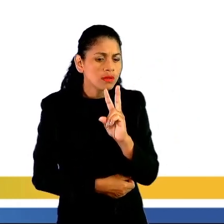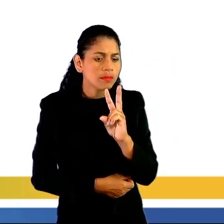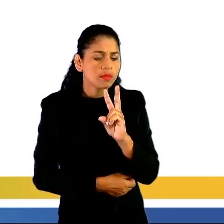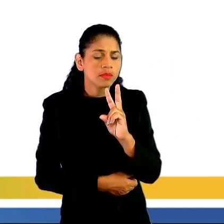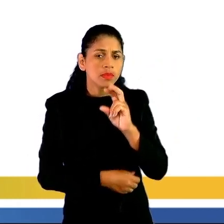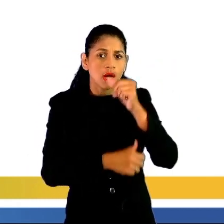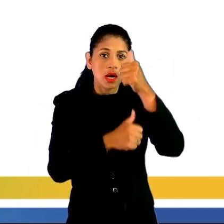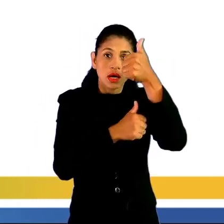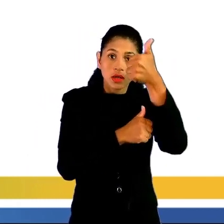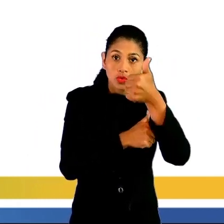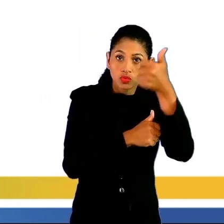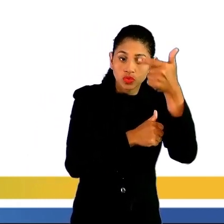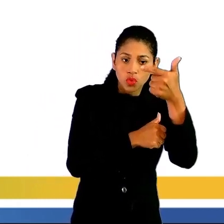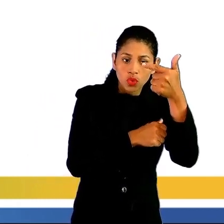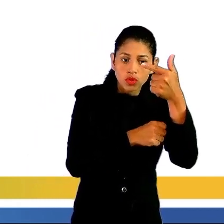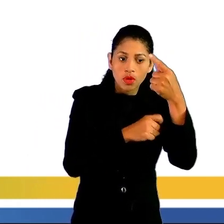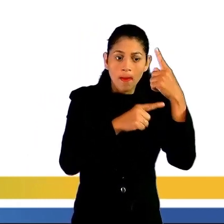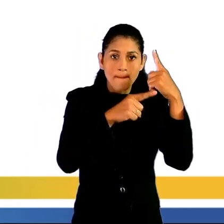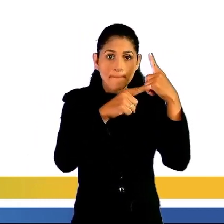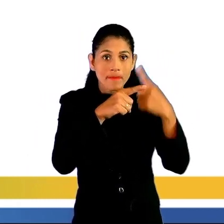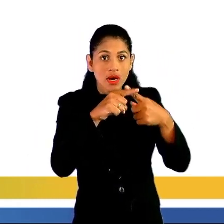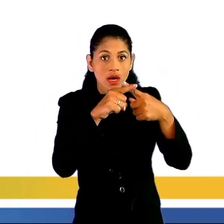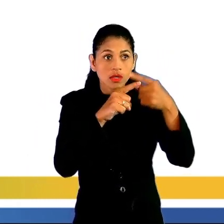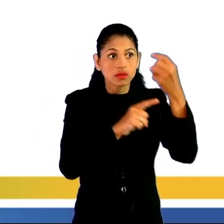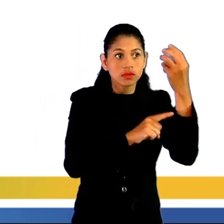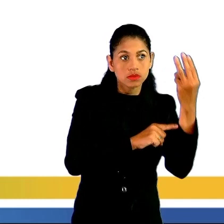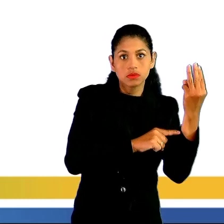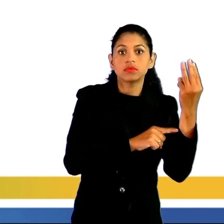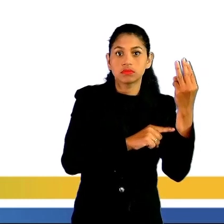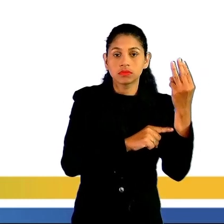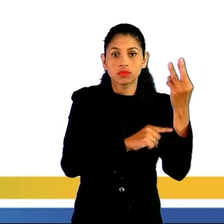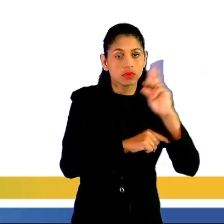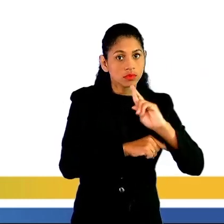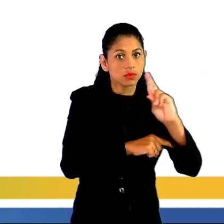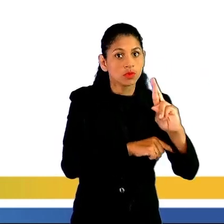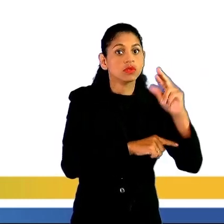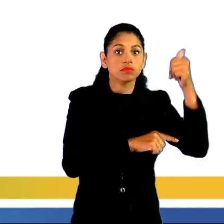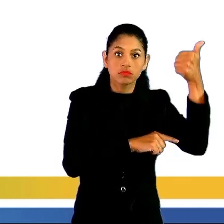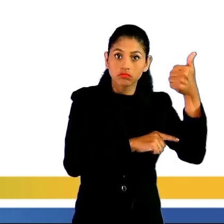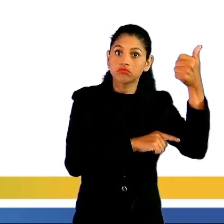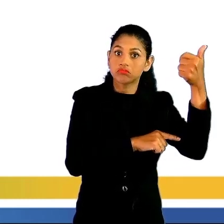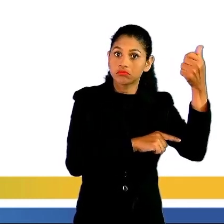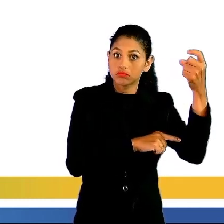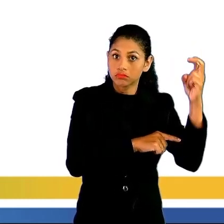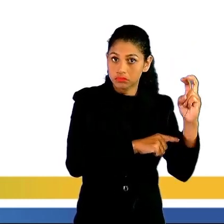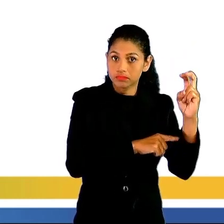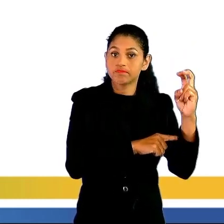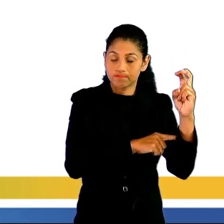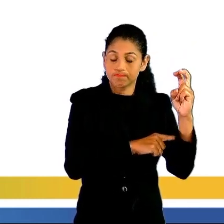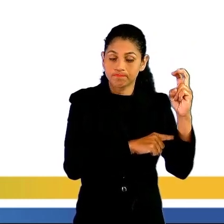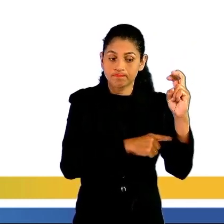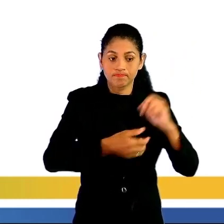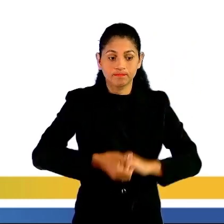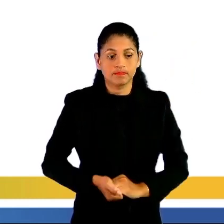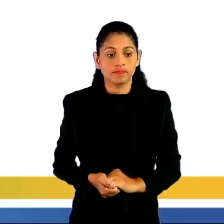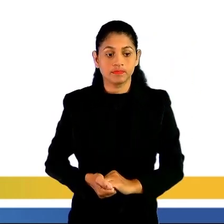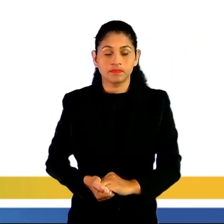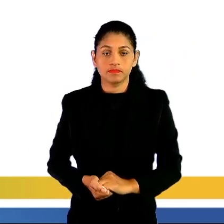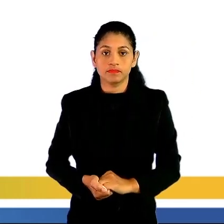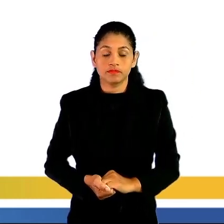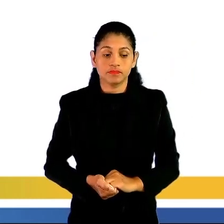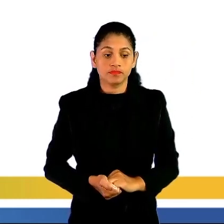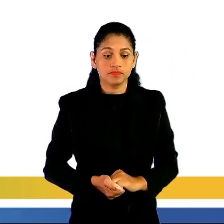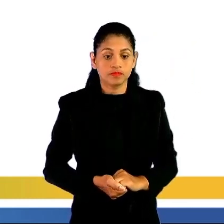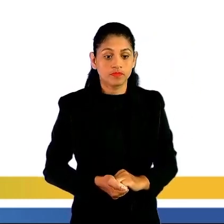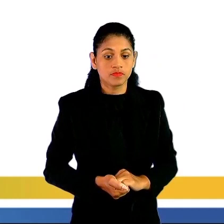somamos os expoentes. 12 mais 3, nós temos 15. Então nós temos que os 9